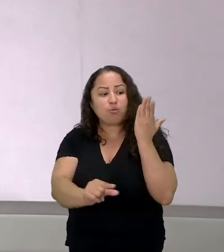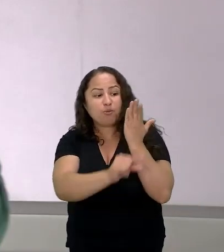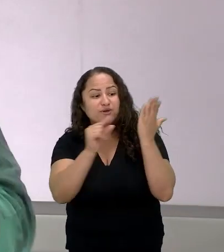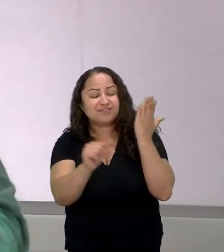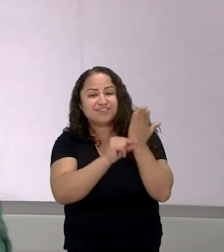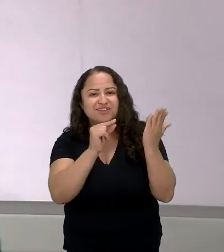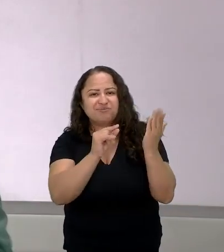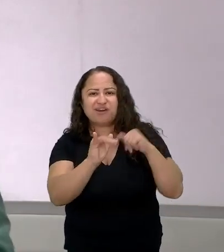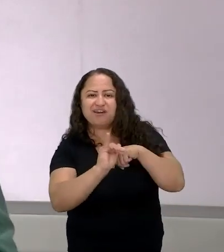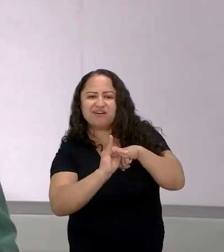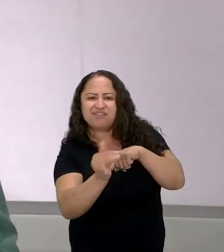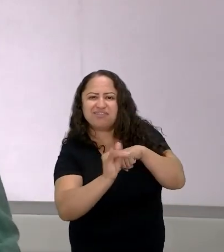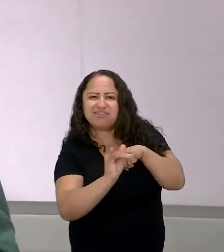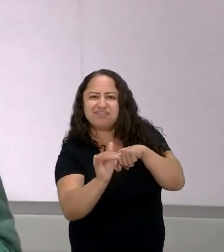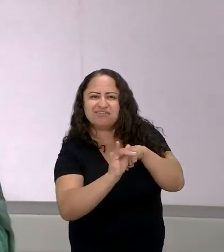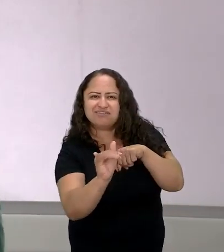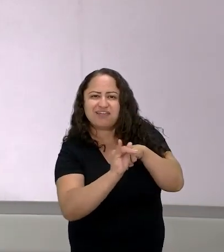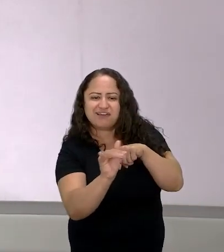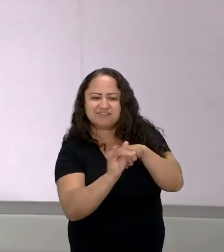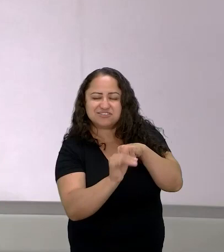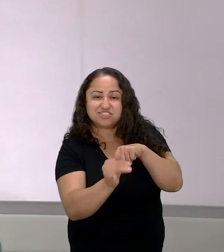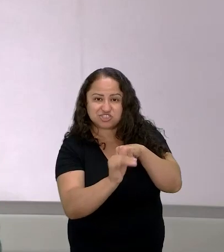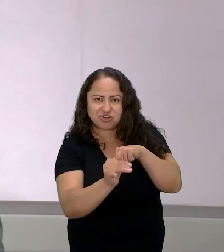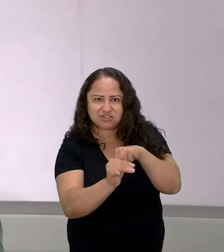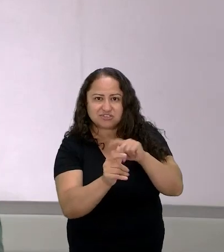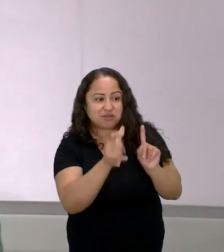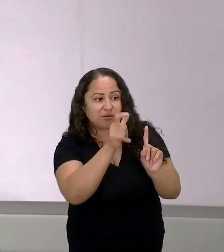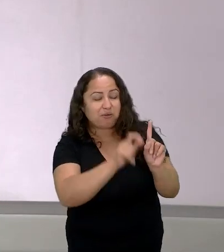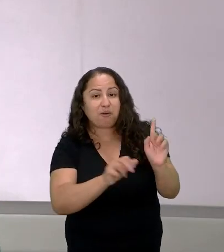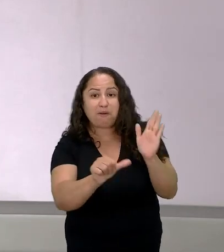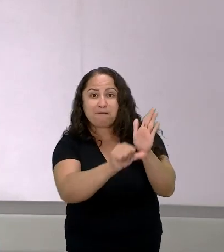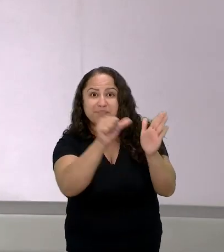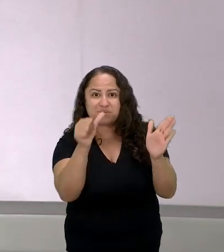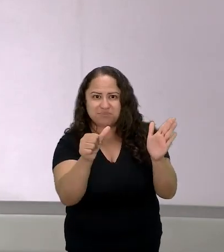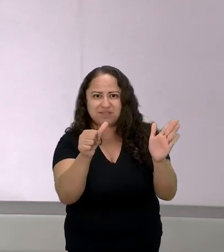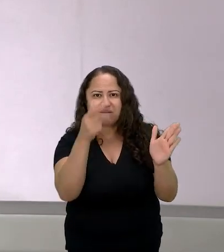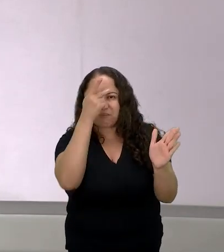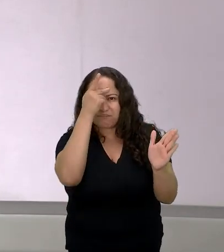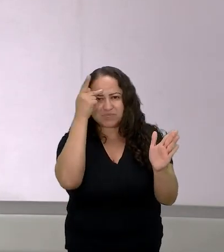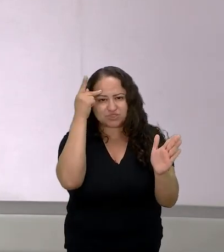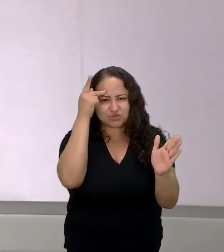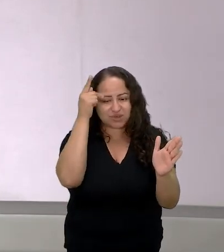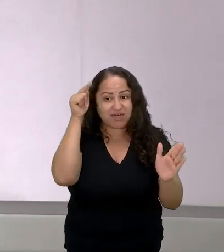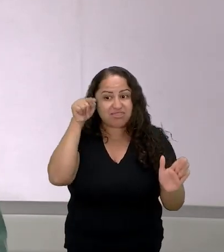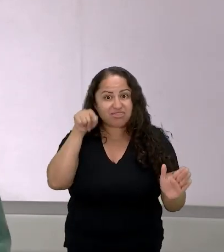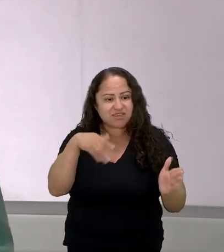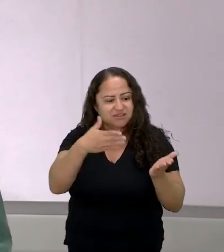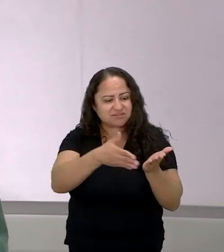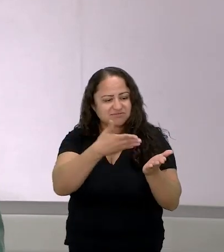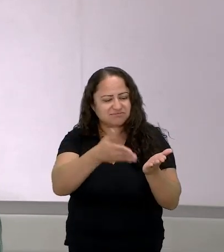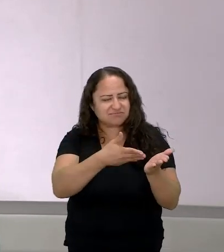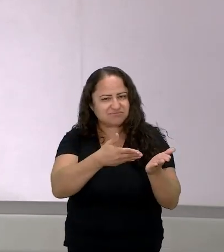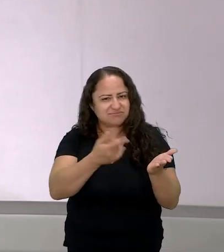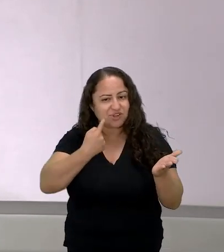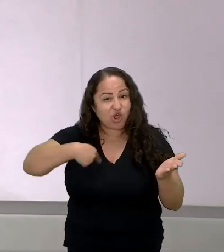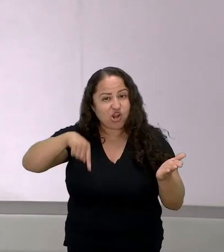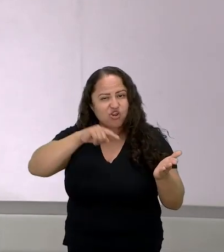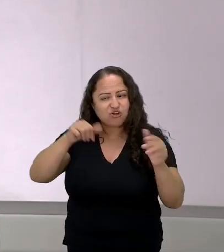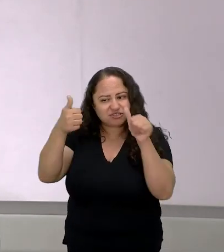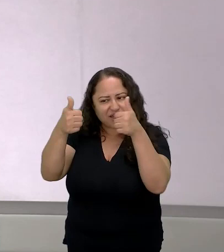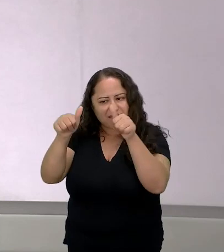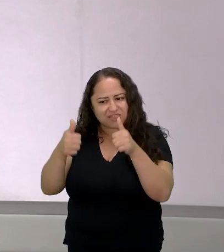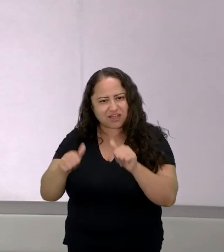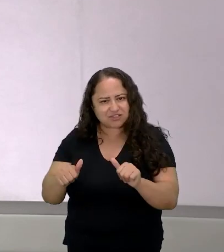narradores de primeira pessoa dessa obra porque na verdade quando nós analisamos o livro quando nós temos